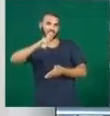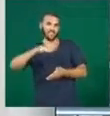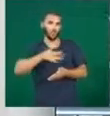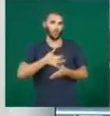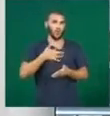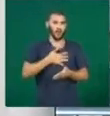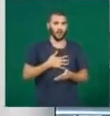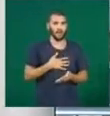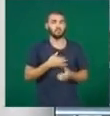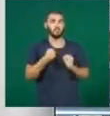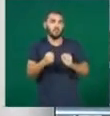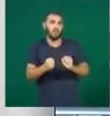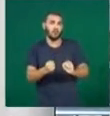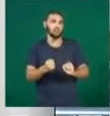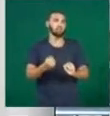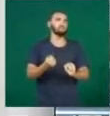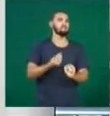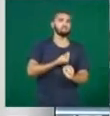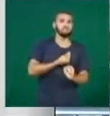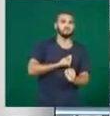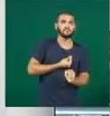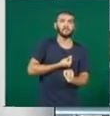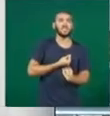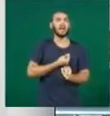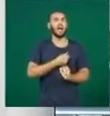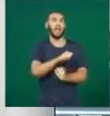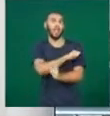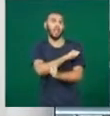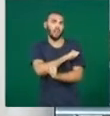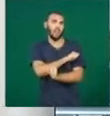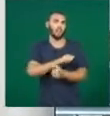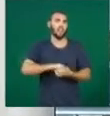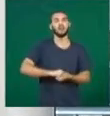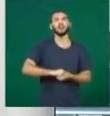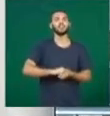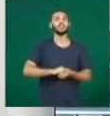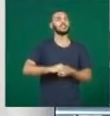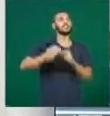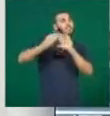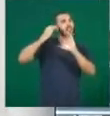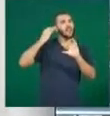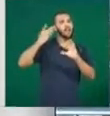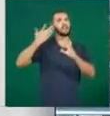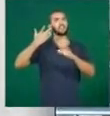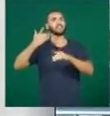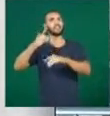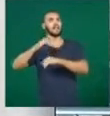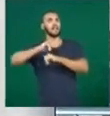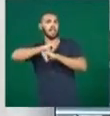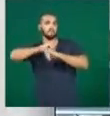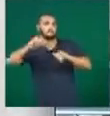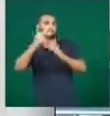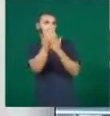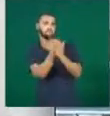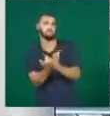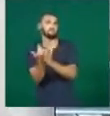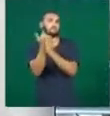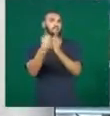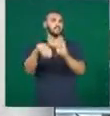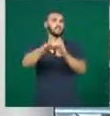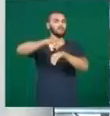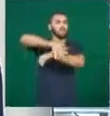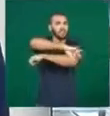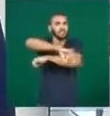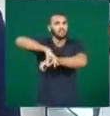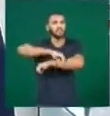25 de agosto e podem participar estudantes de Engenharia, Arquitetura e Urbanismo e Design. Para ter mais informações, eu